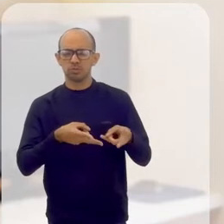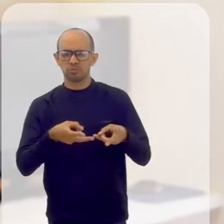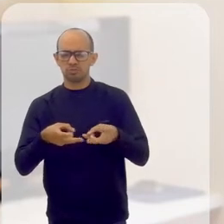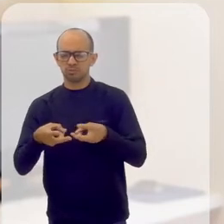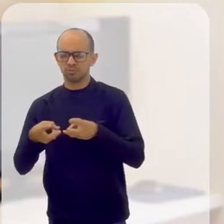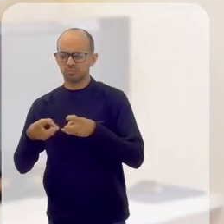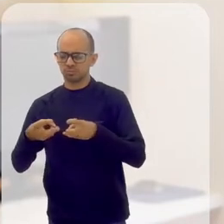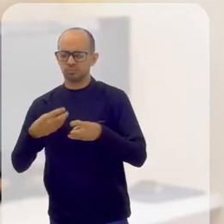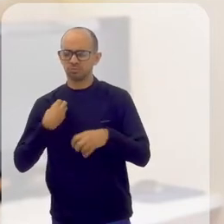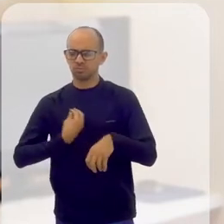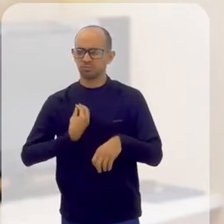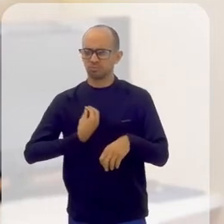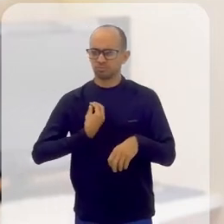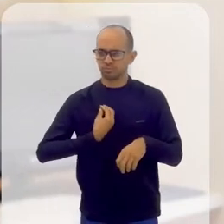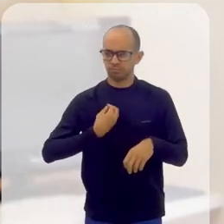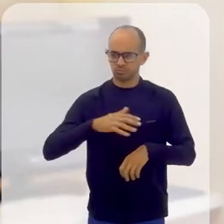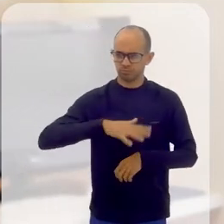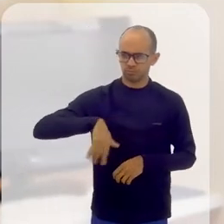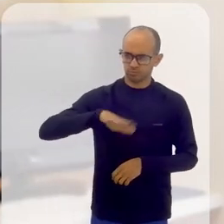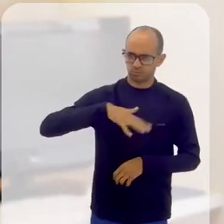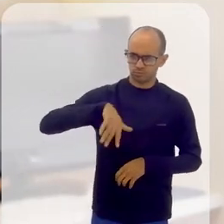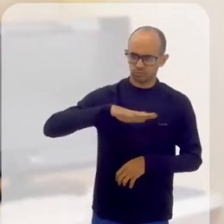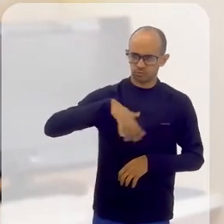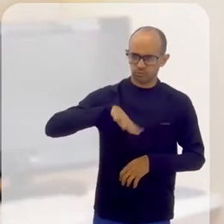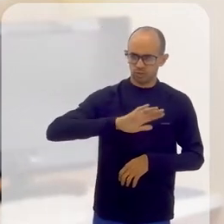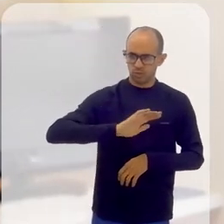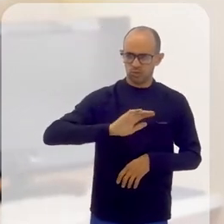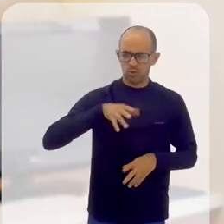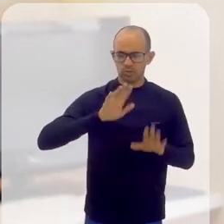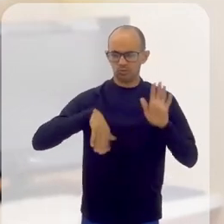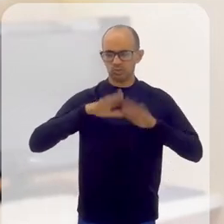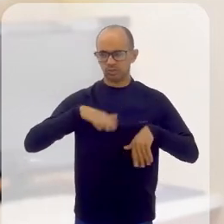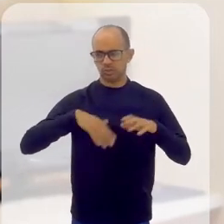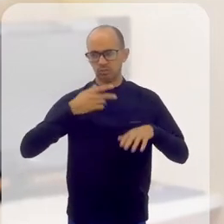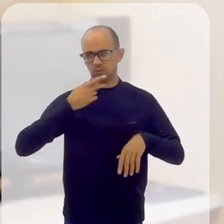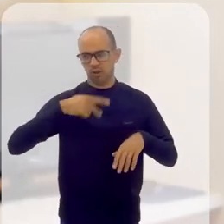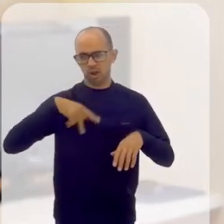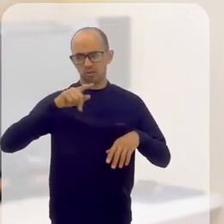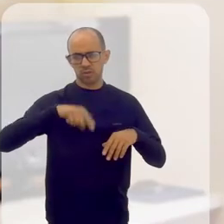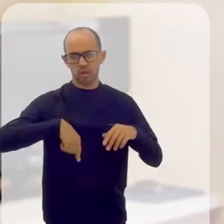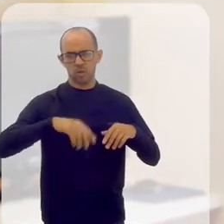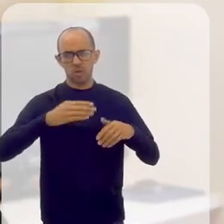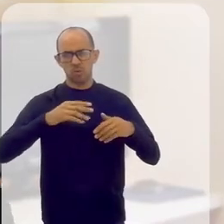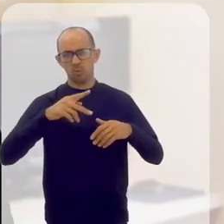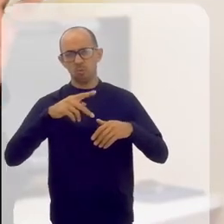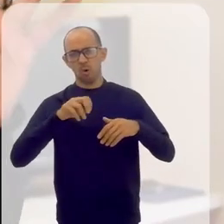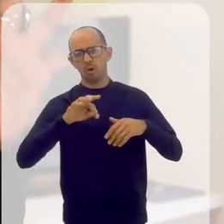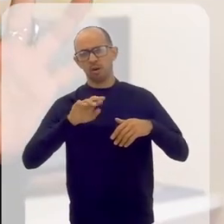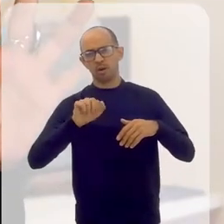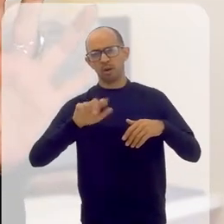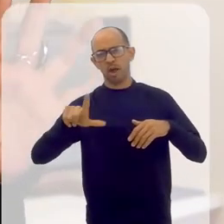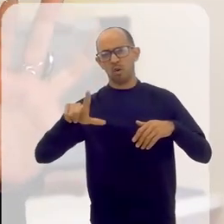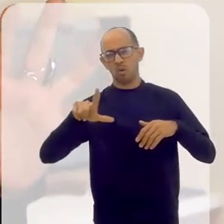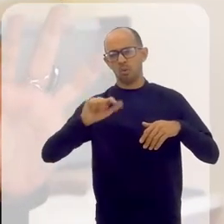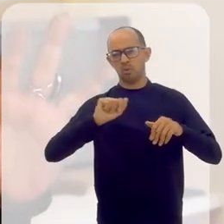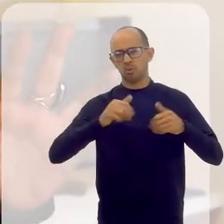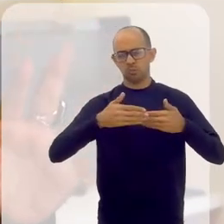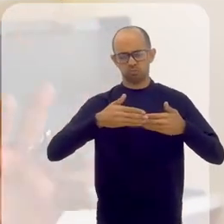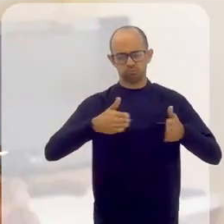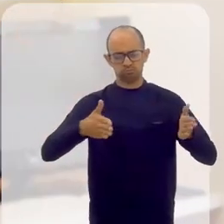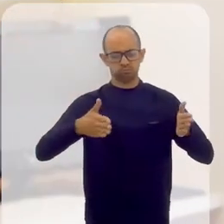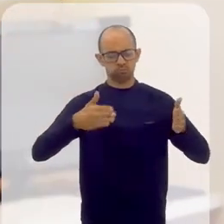visão da vida mais ampla, assim como eu costumo falar assim, um portal abriu na mente,